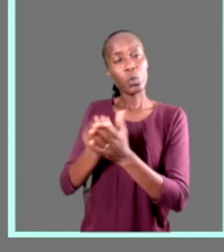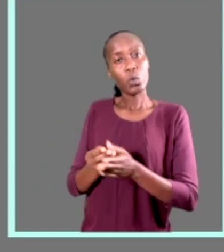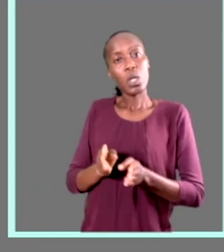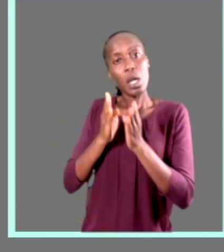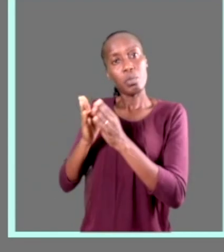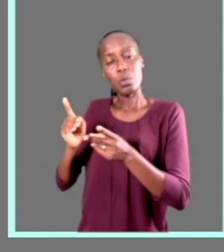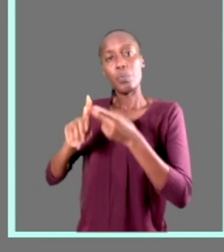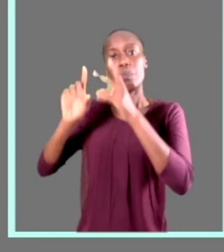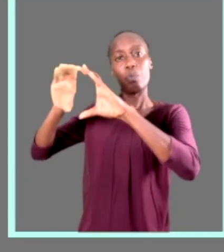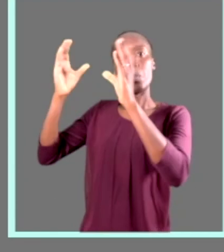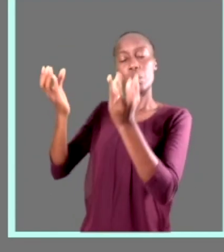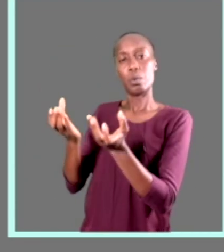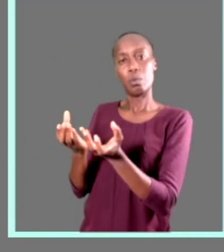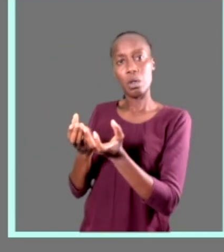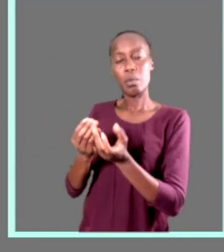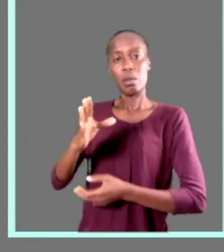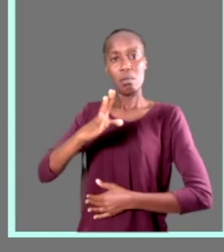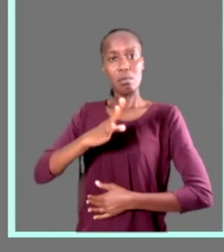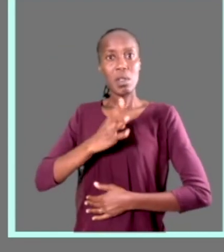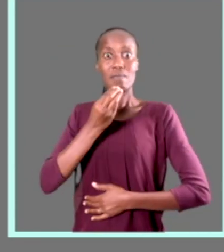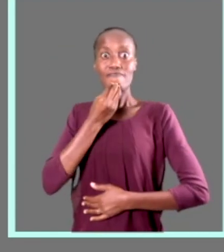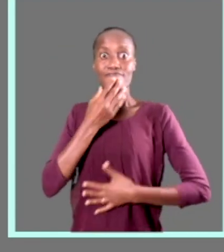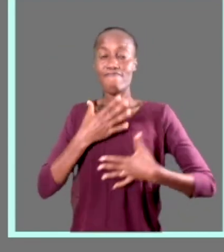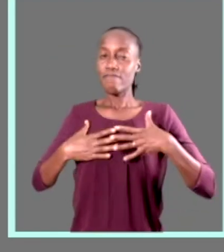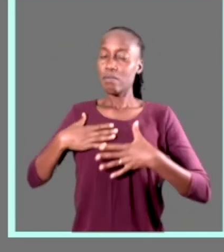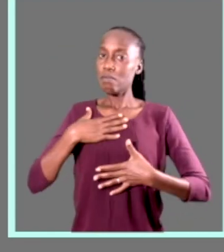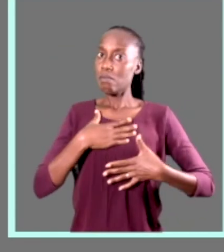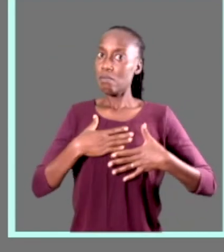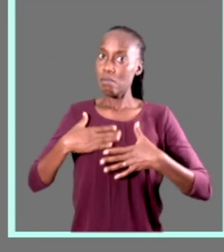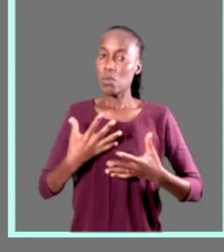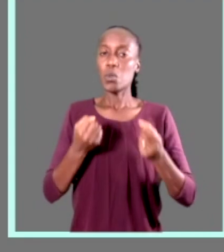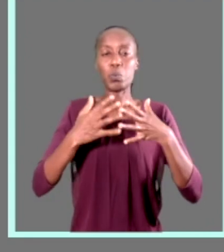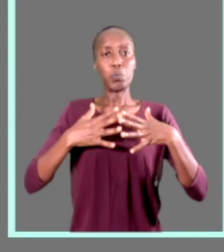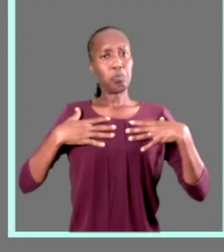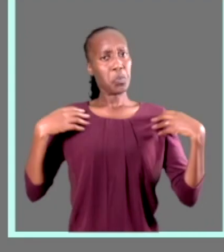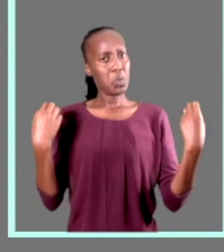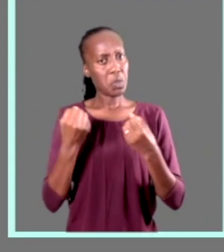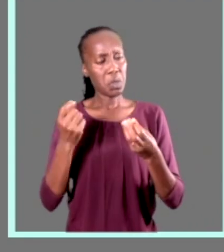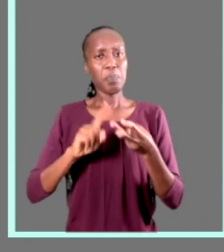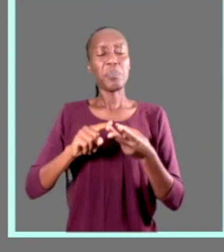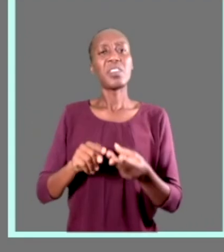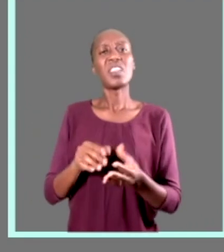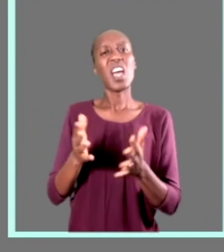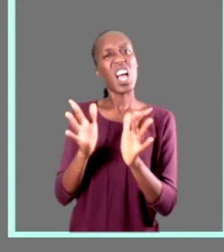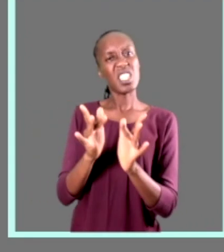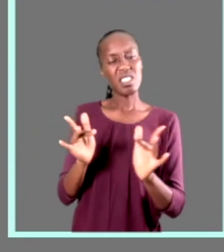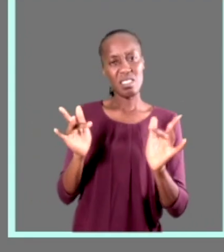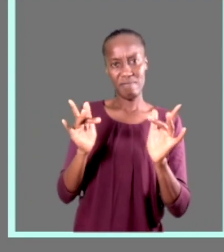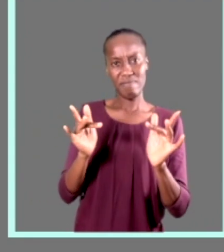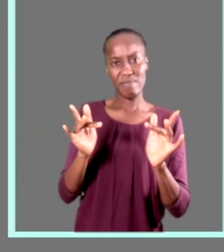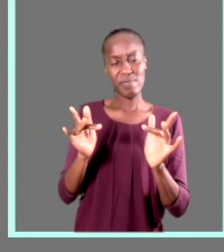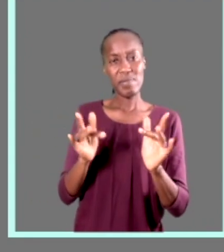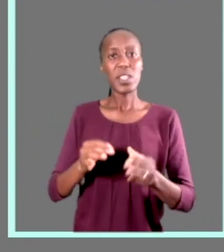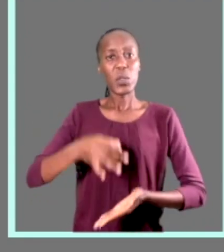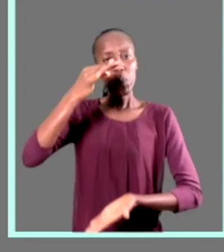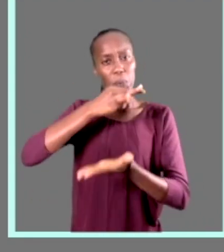cidadãos de todo o mundo a terem uma alimentação suficiente, saudável, acessível e